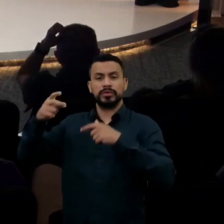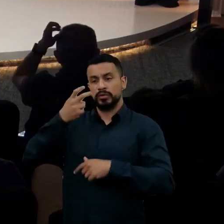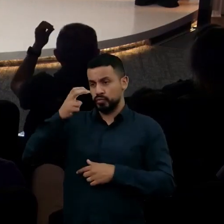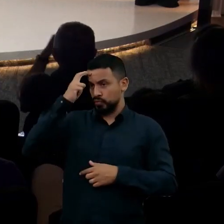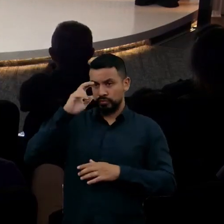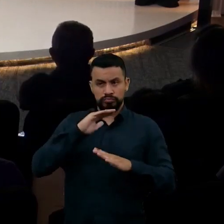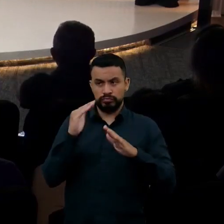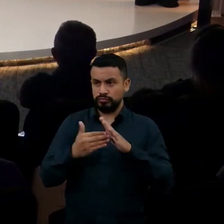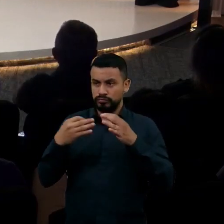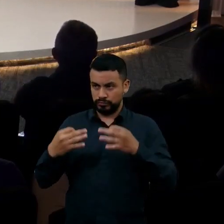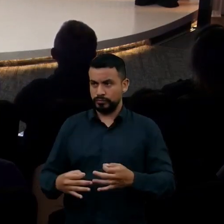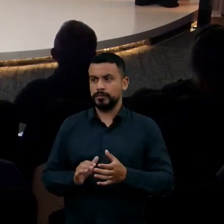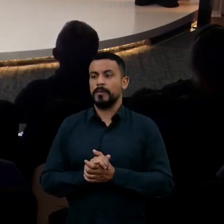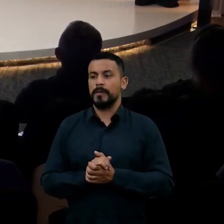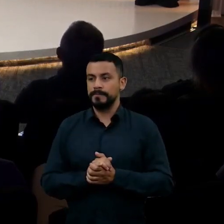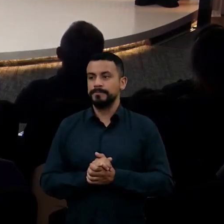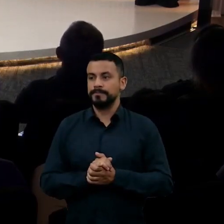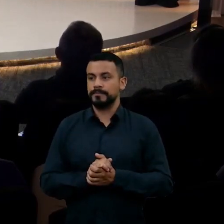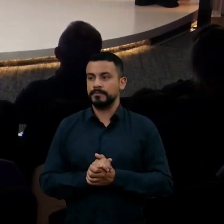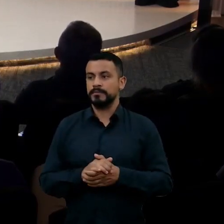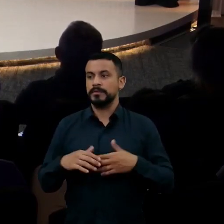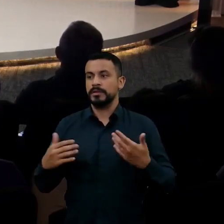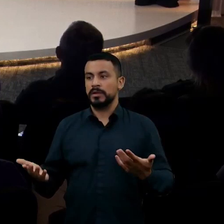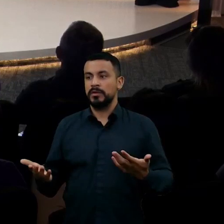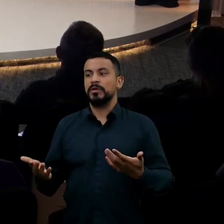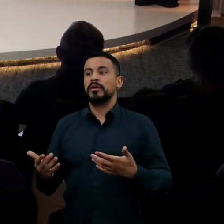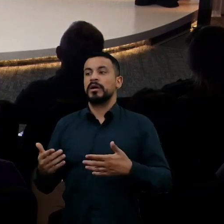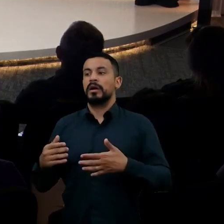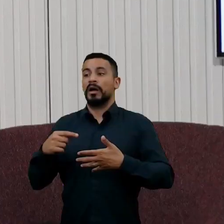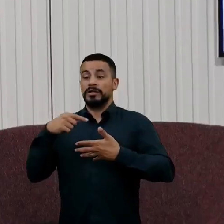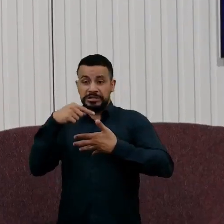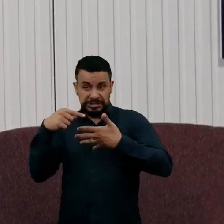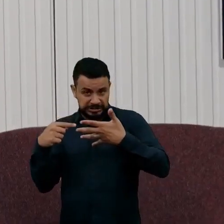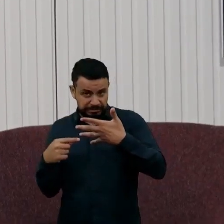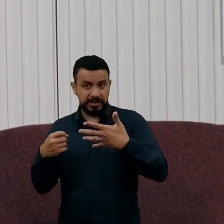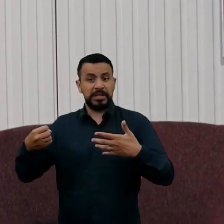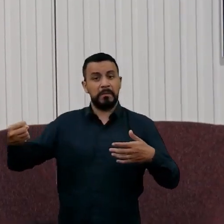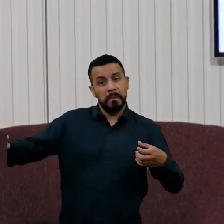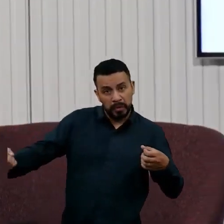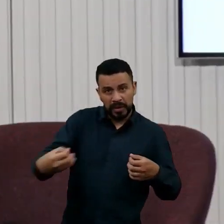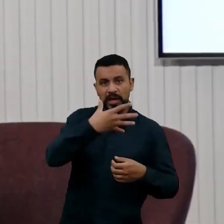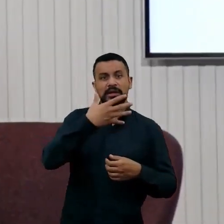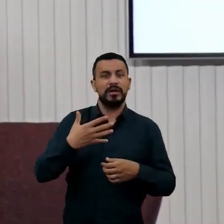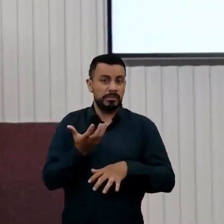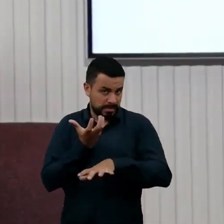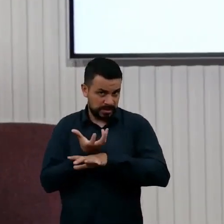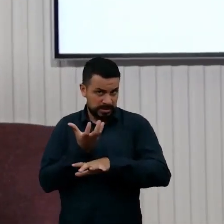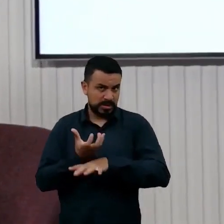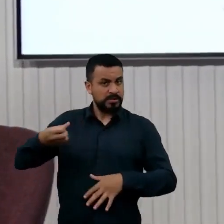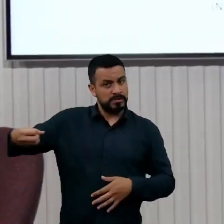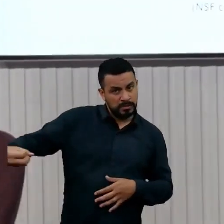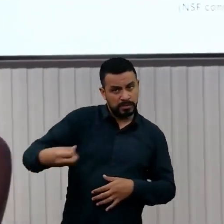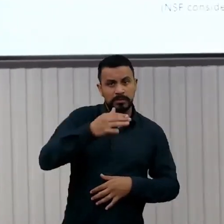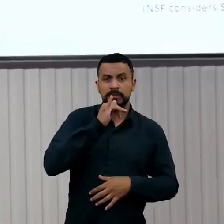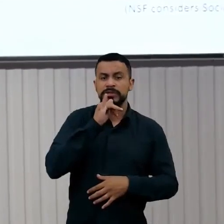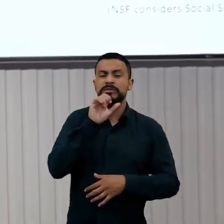Então, as disciplinas modernas, as matérias modernas, falamos sobre STEM, sobre